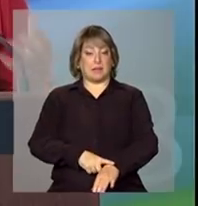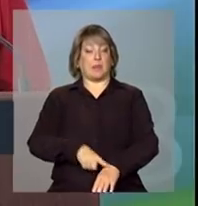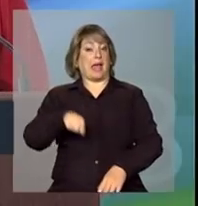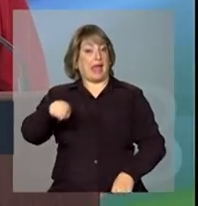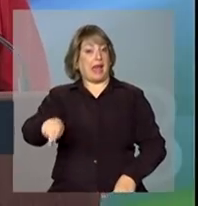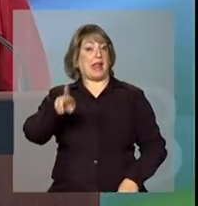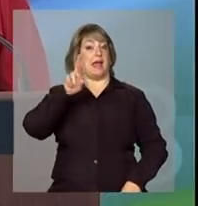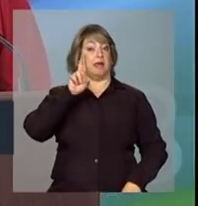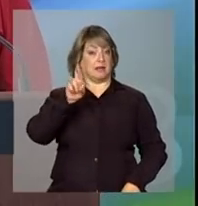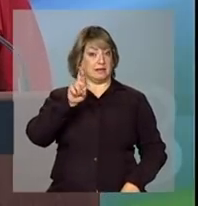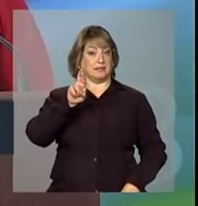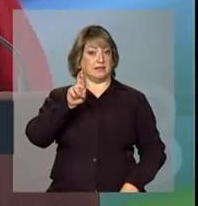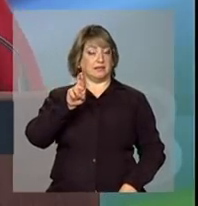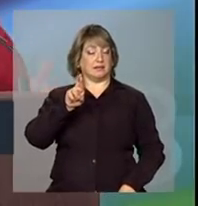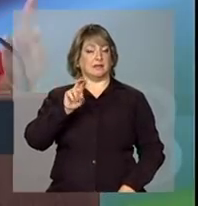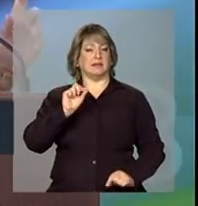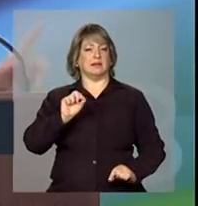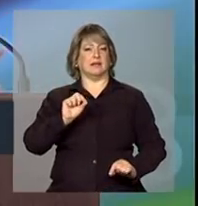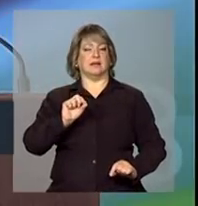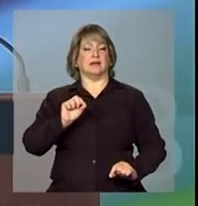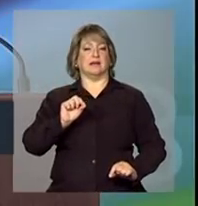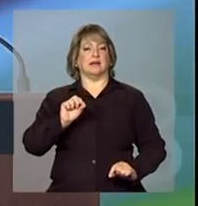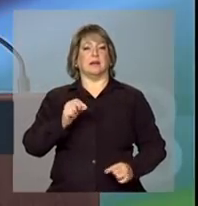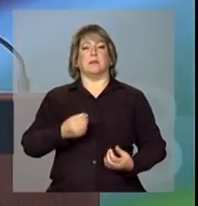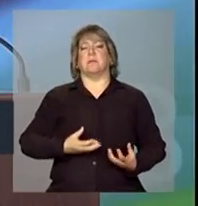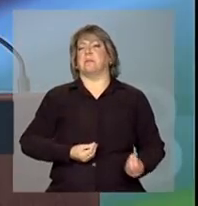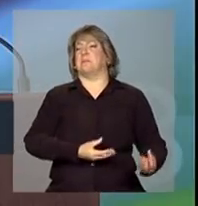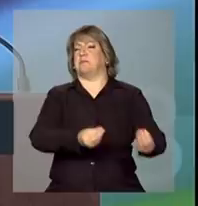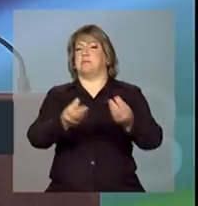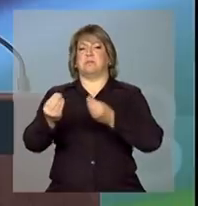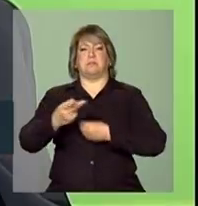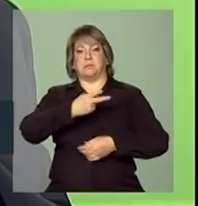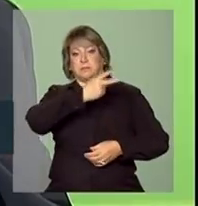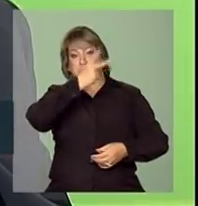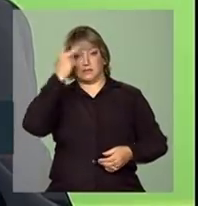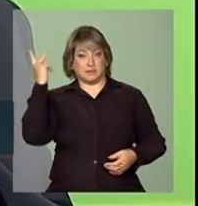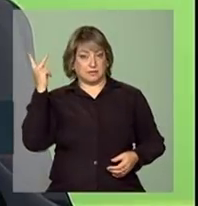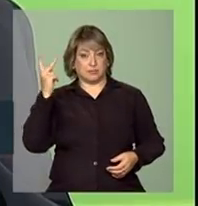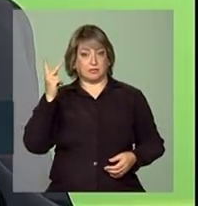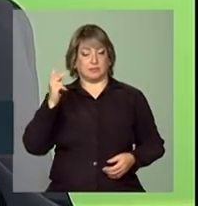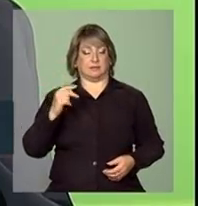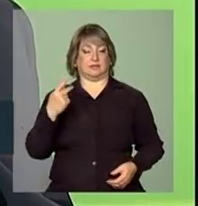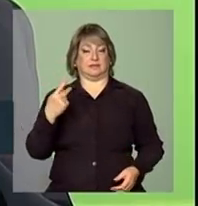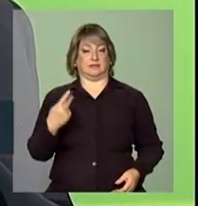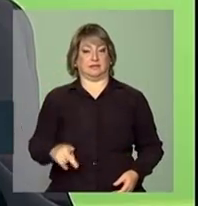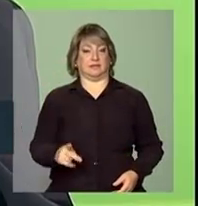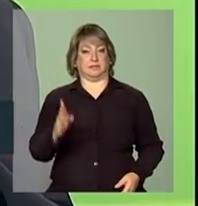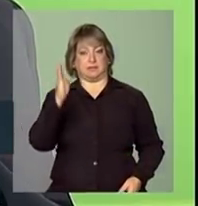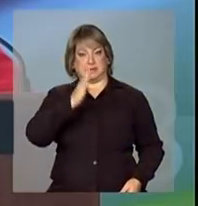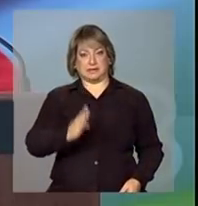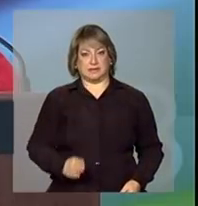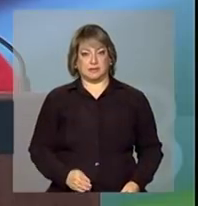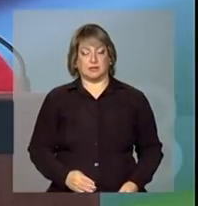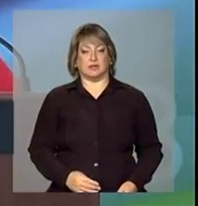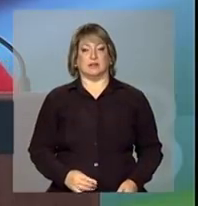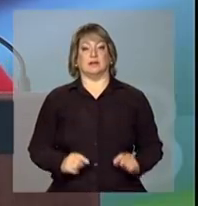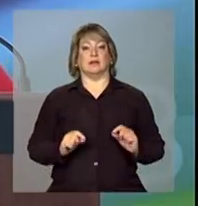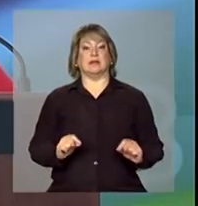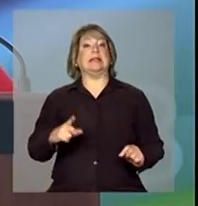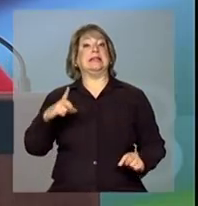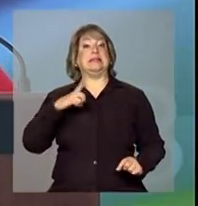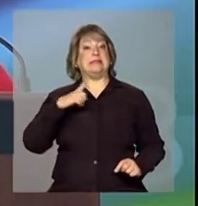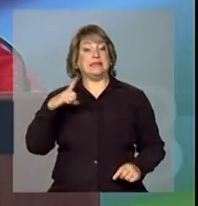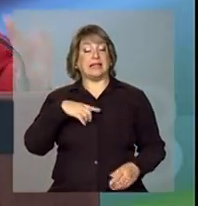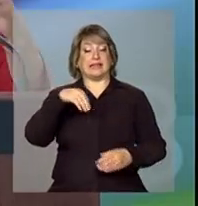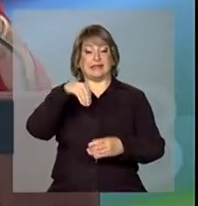representante de milhões de cidadãos comuns que têm na micro